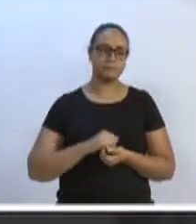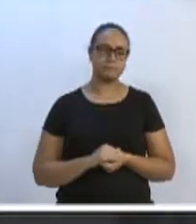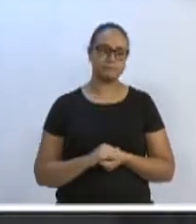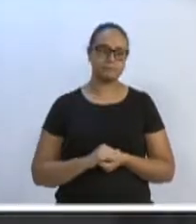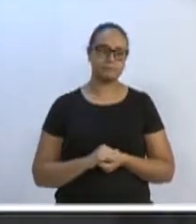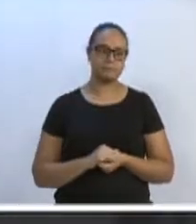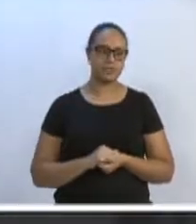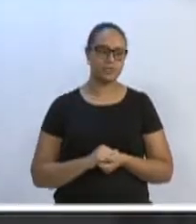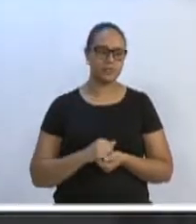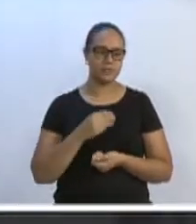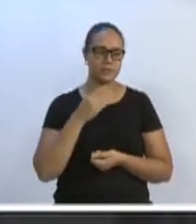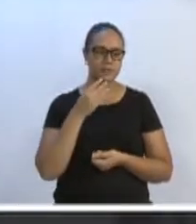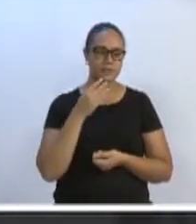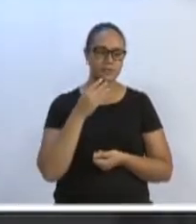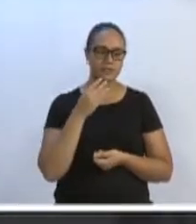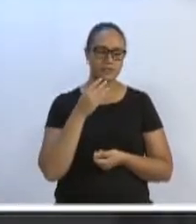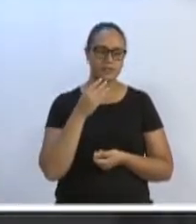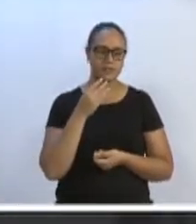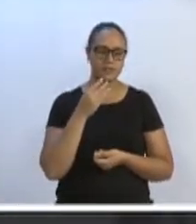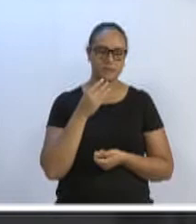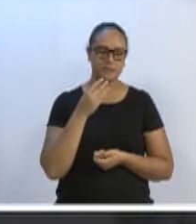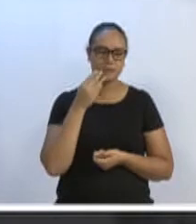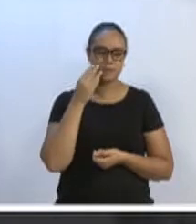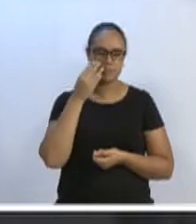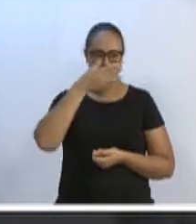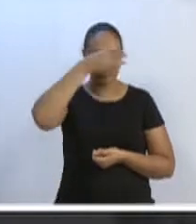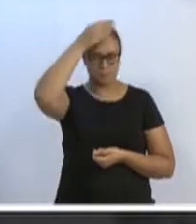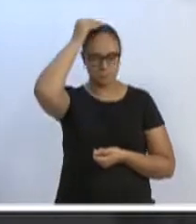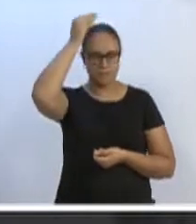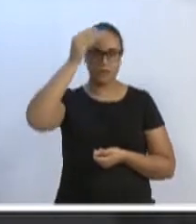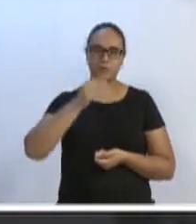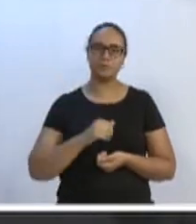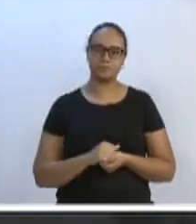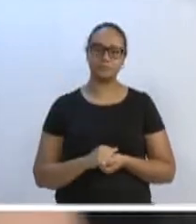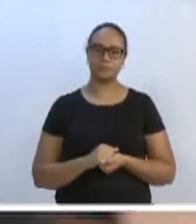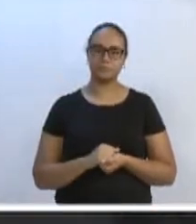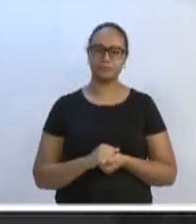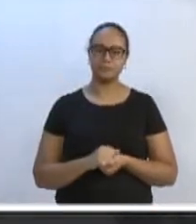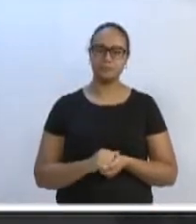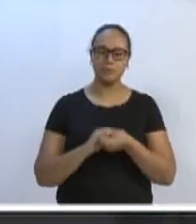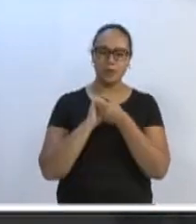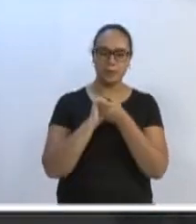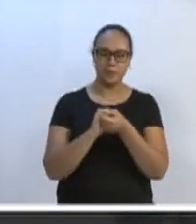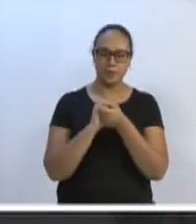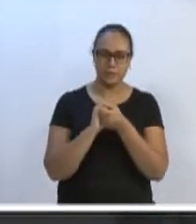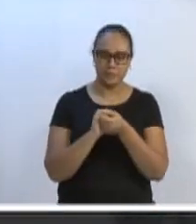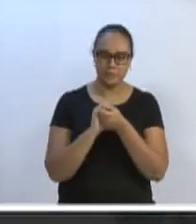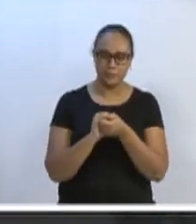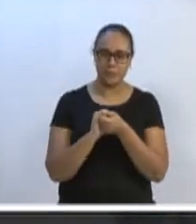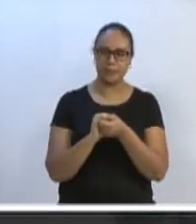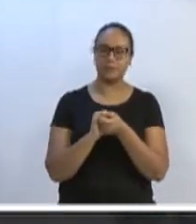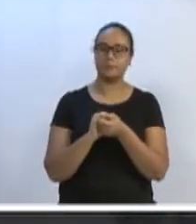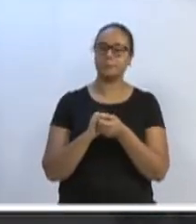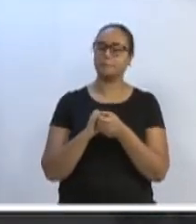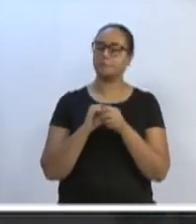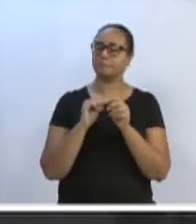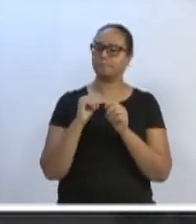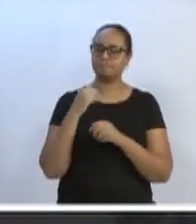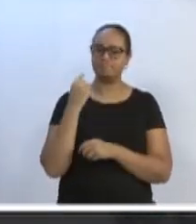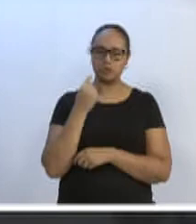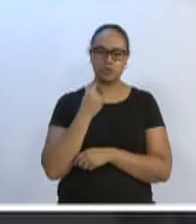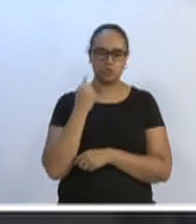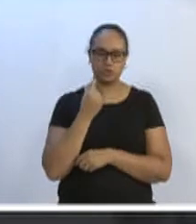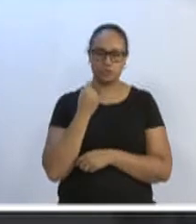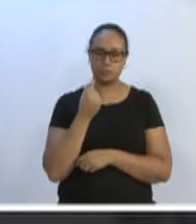discurso, pela sua fala, quando o senhor toca no sentido da representatividade. A cidade de